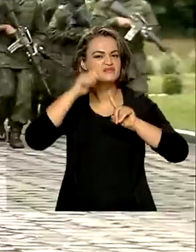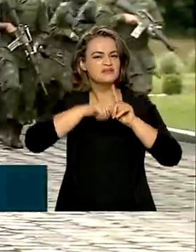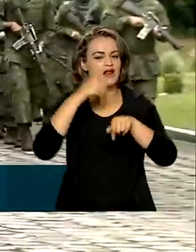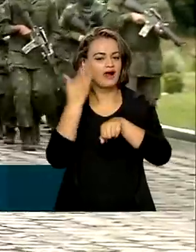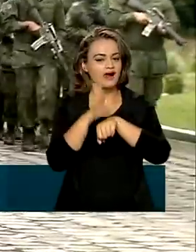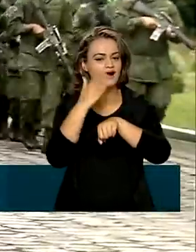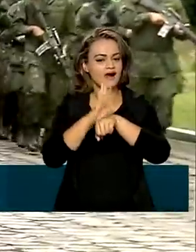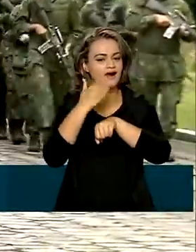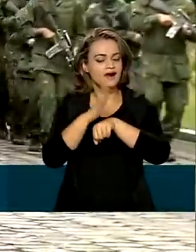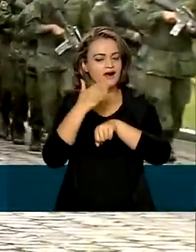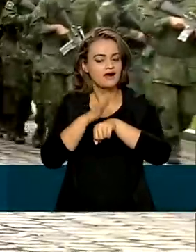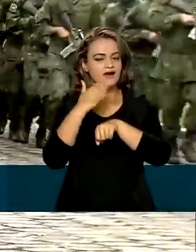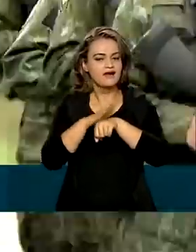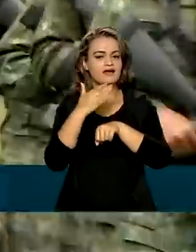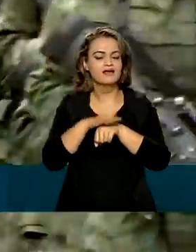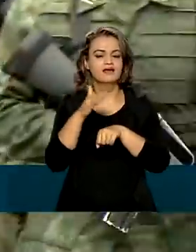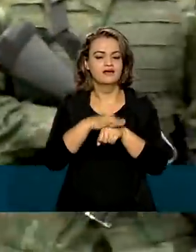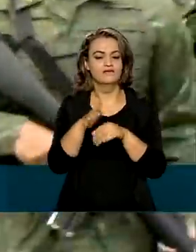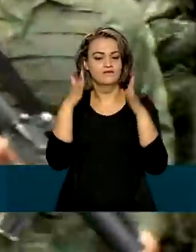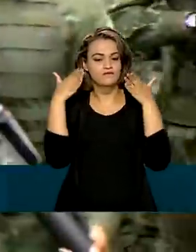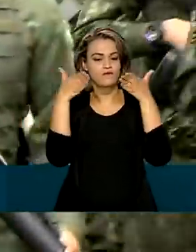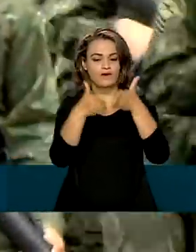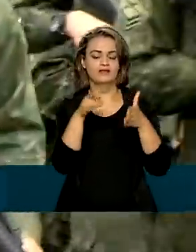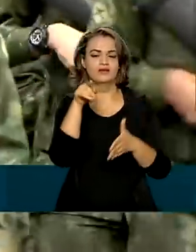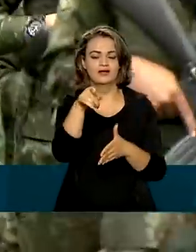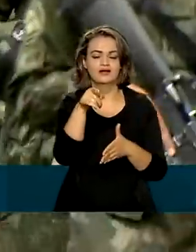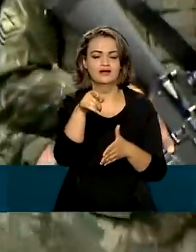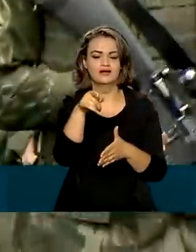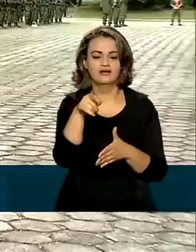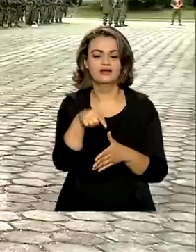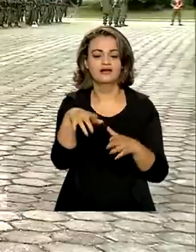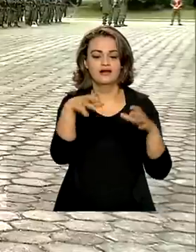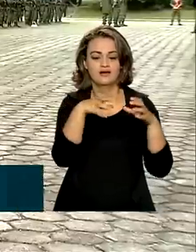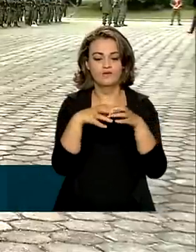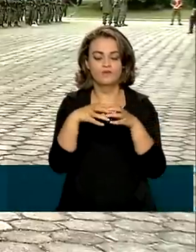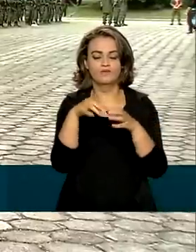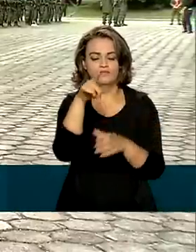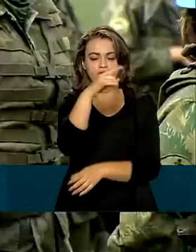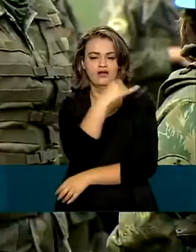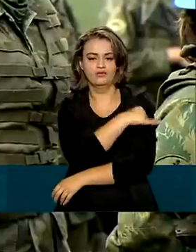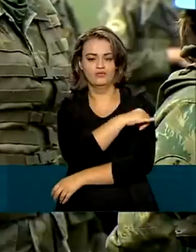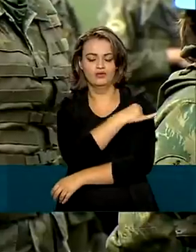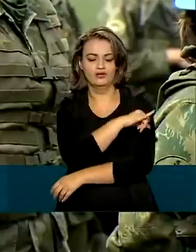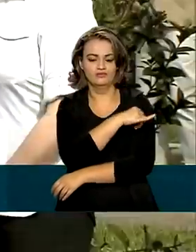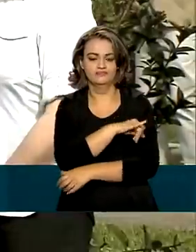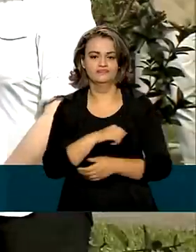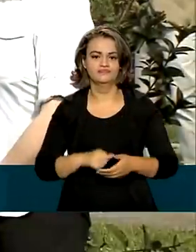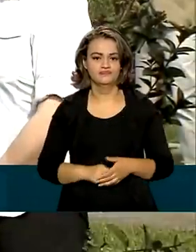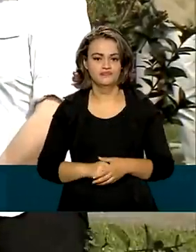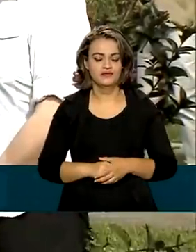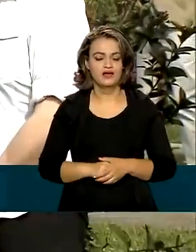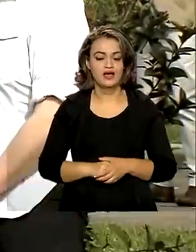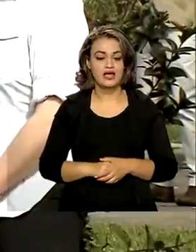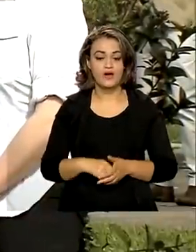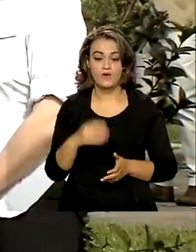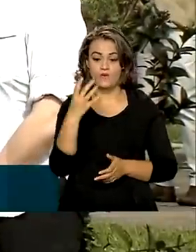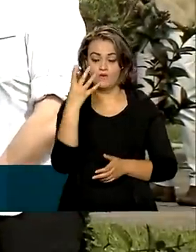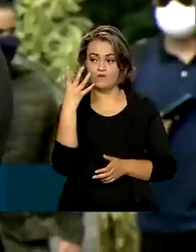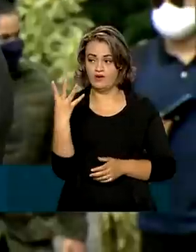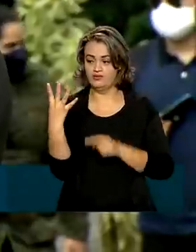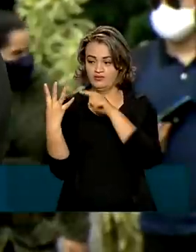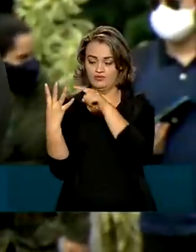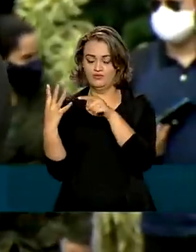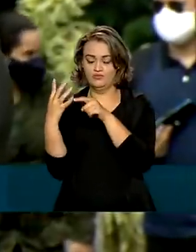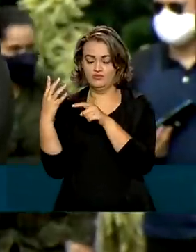preparação e treinamento especializado no Complexo Naval da Ilha do Governador, no Rio. Quatro inspetores da